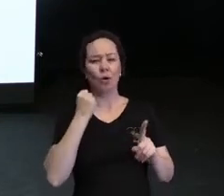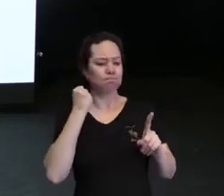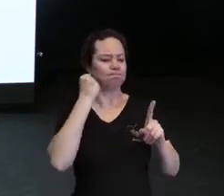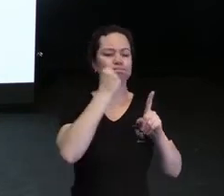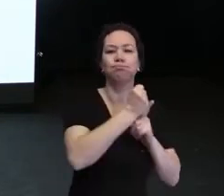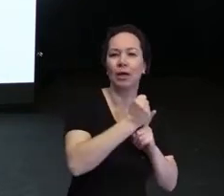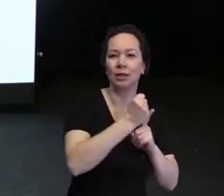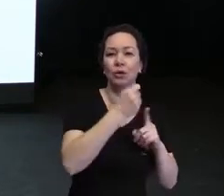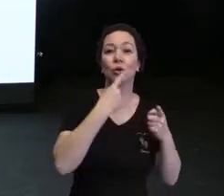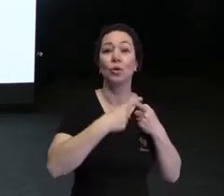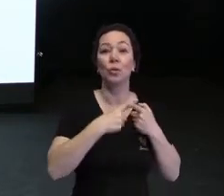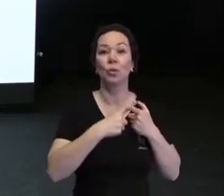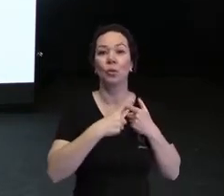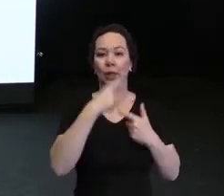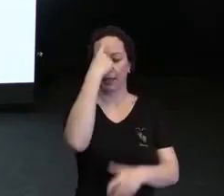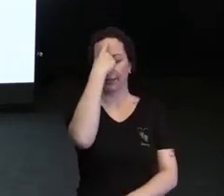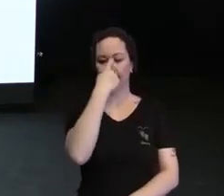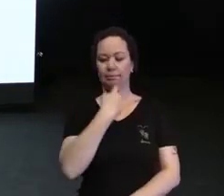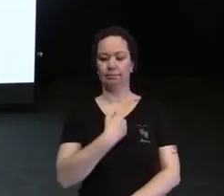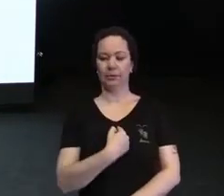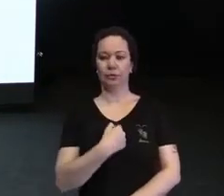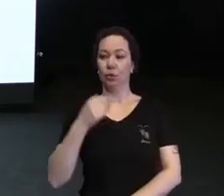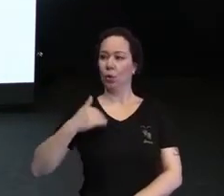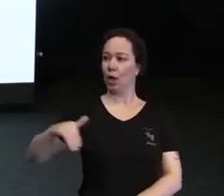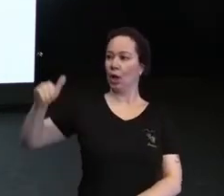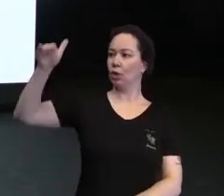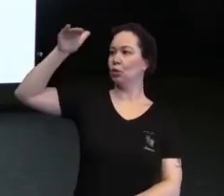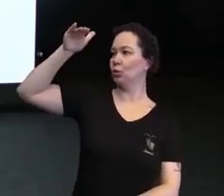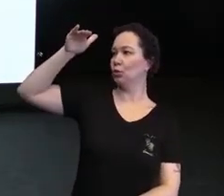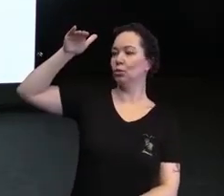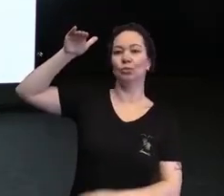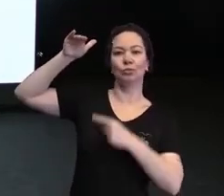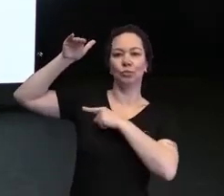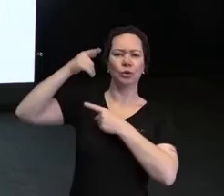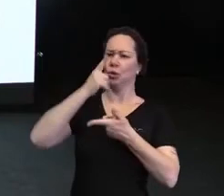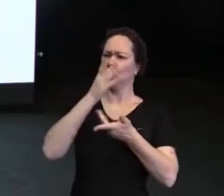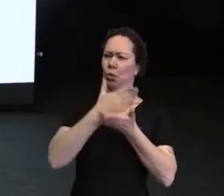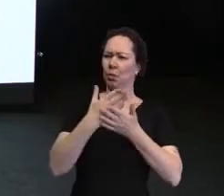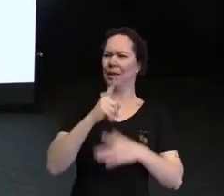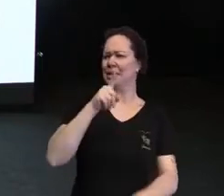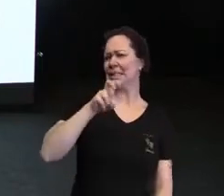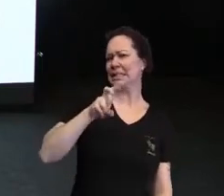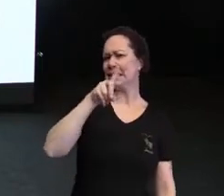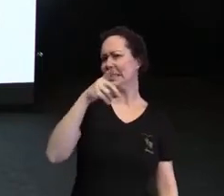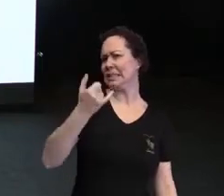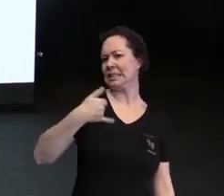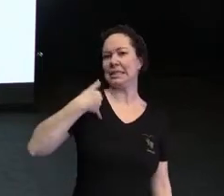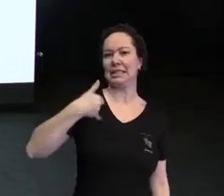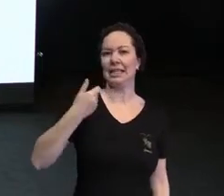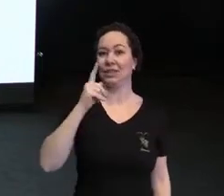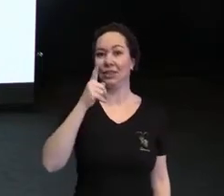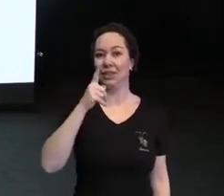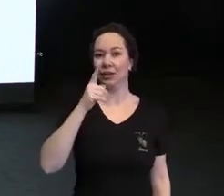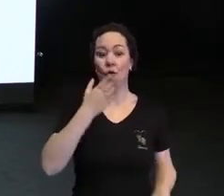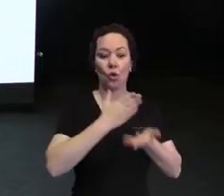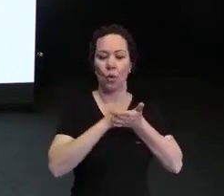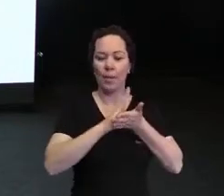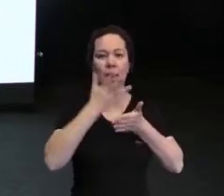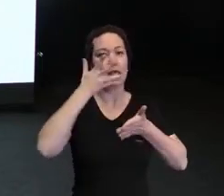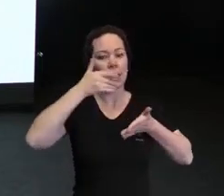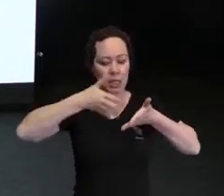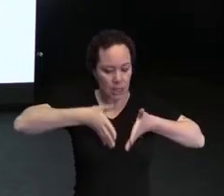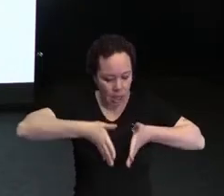da identidade adulta ela não é quando começa aos 15, 16 anos. Ela começa assim que a criança nasce.